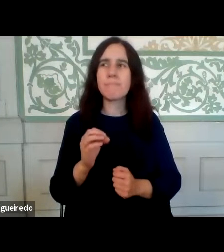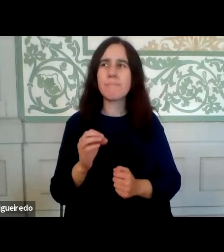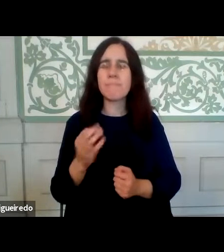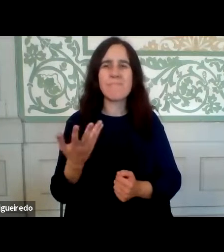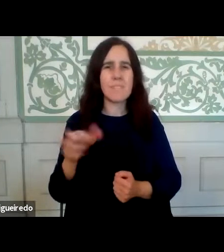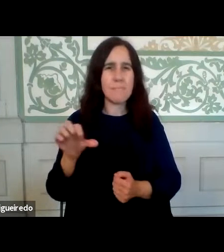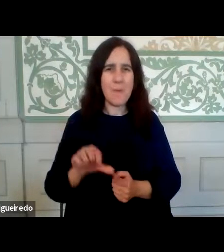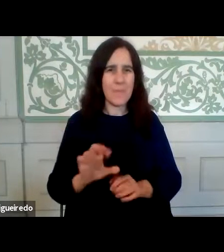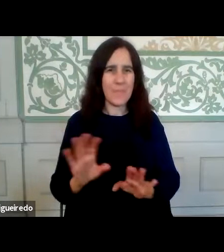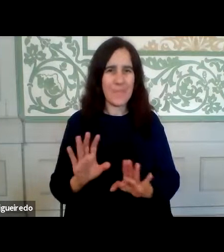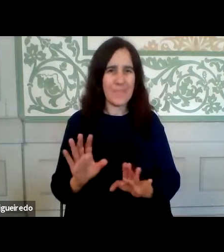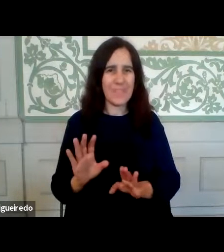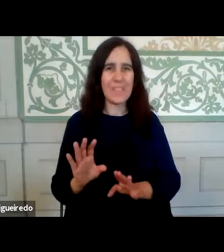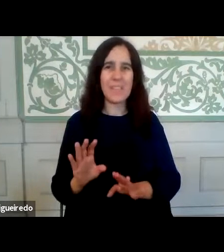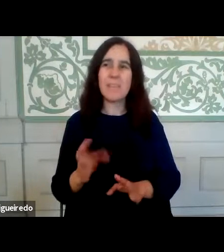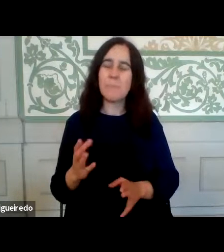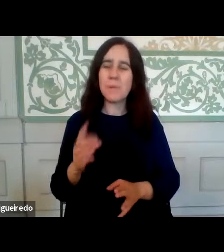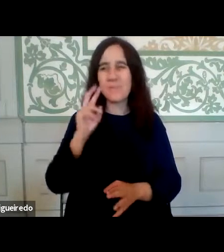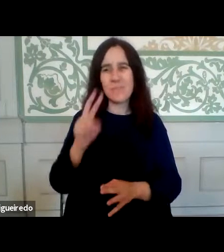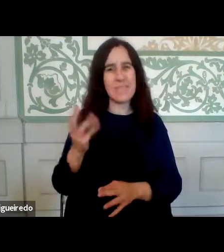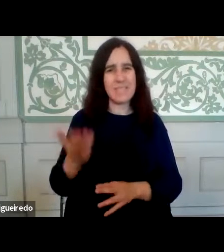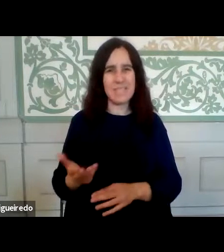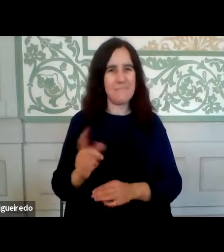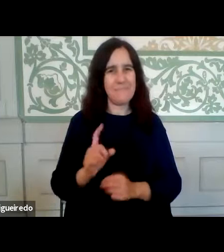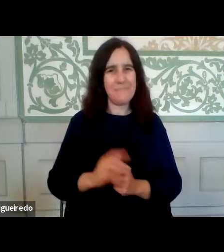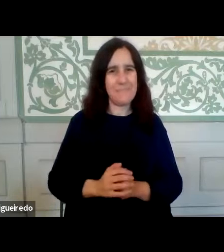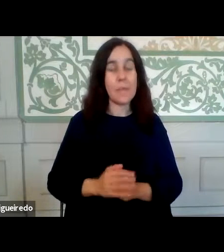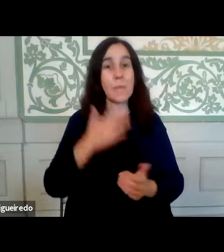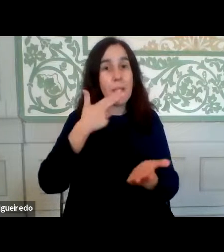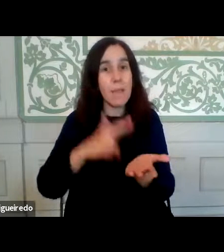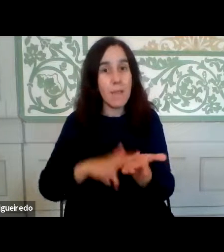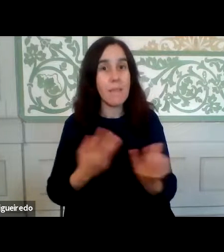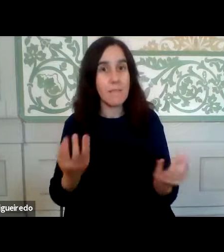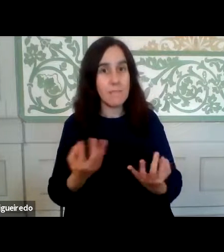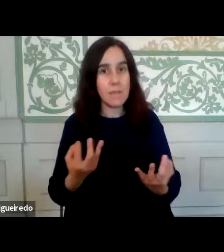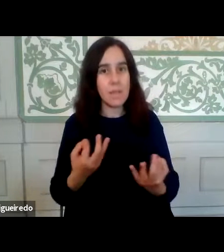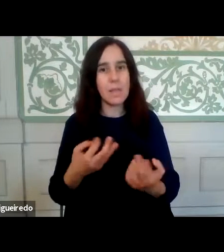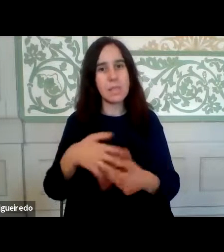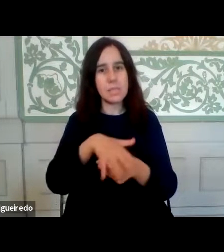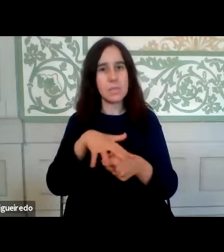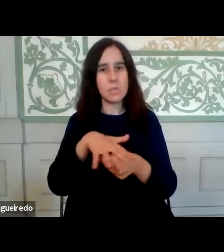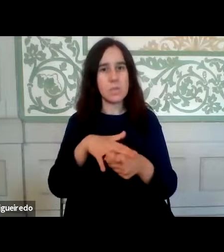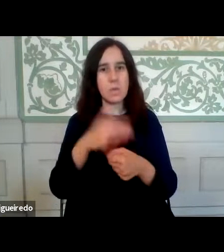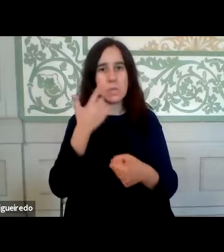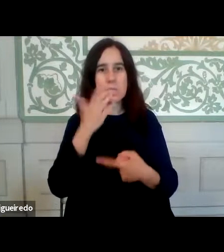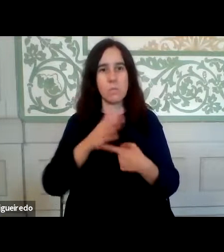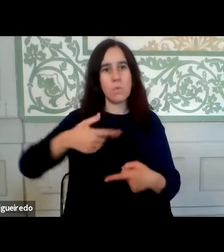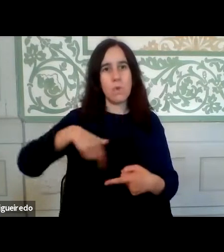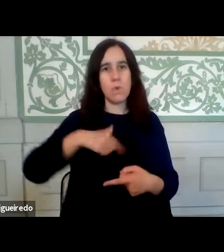que se o veja assim, mas a verdade é que as situações como aquelas que nós